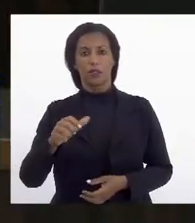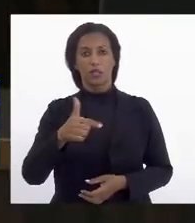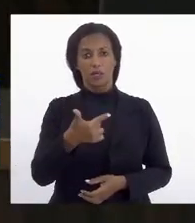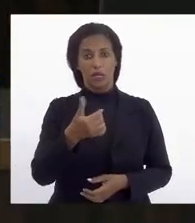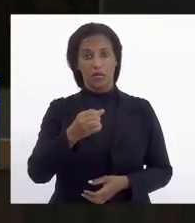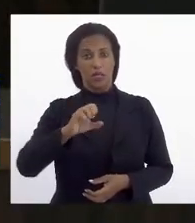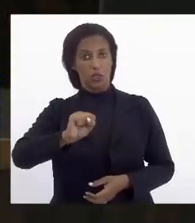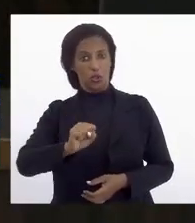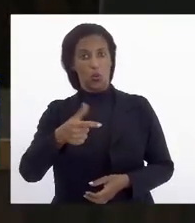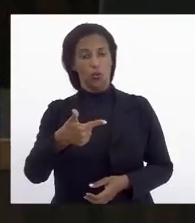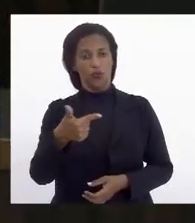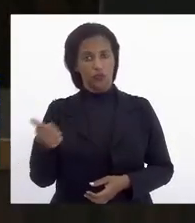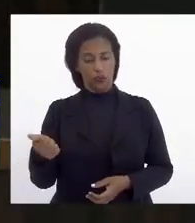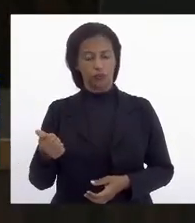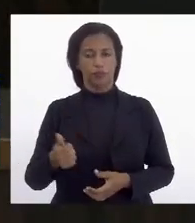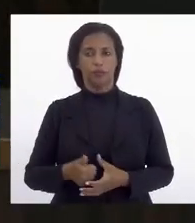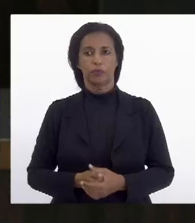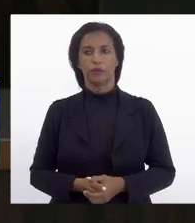608 2021